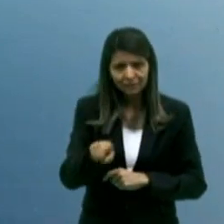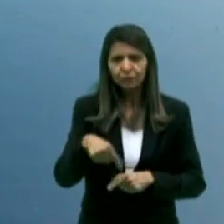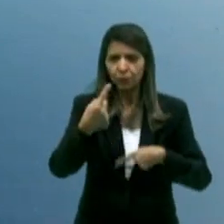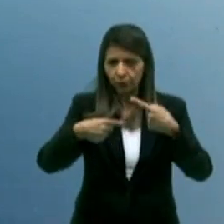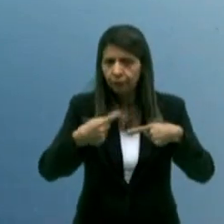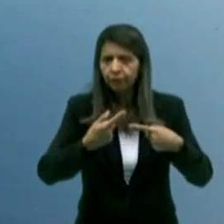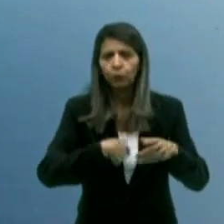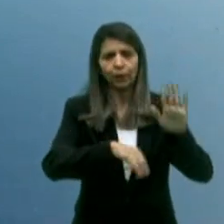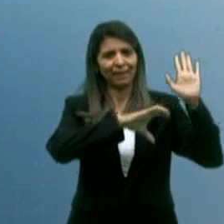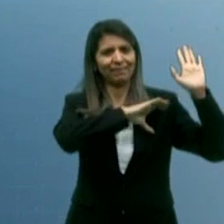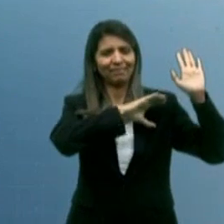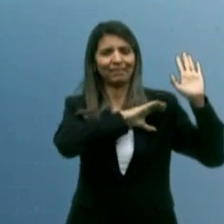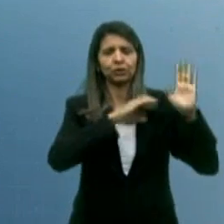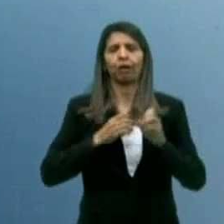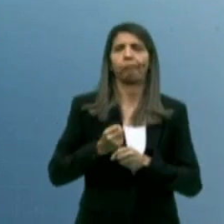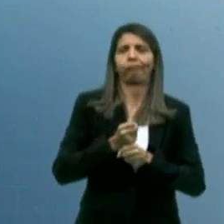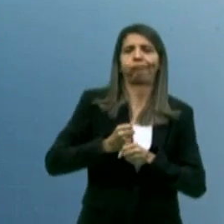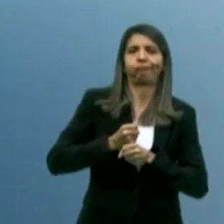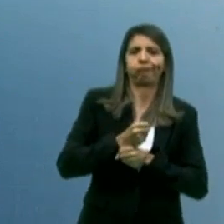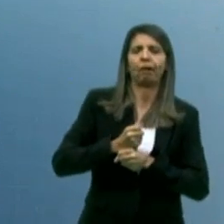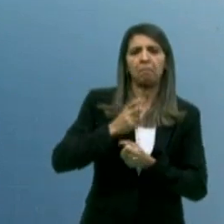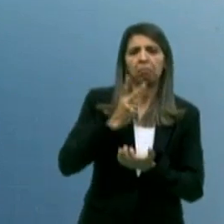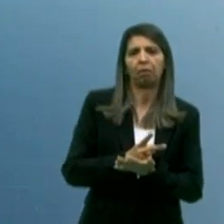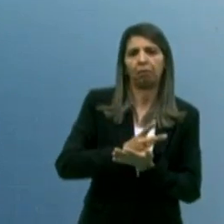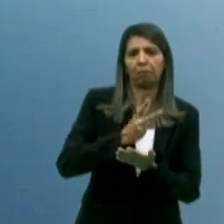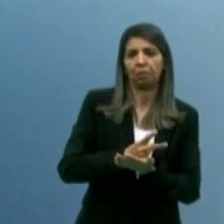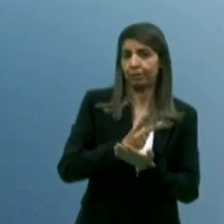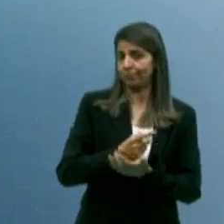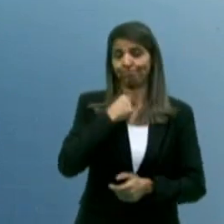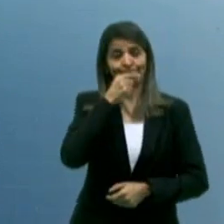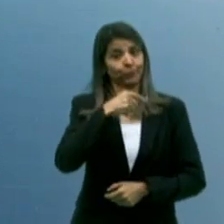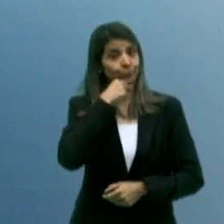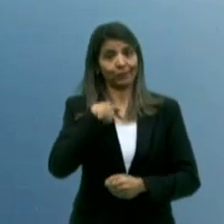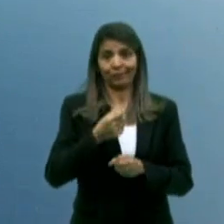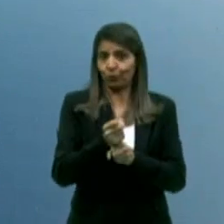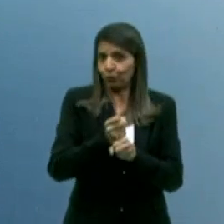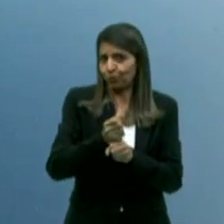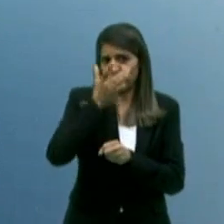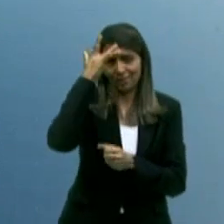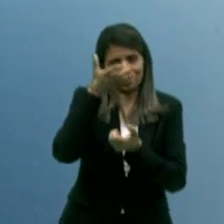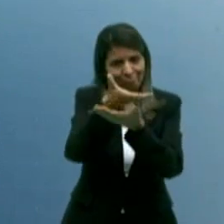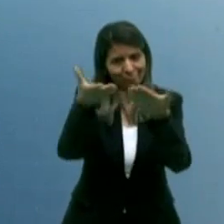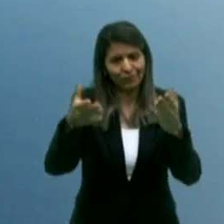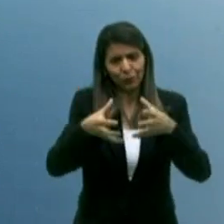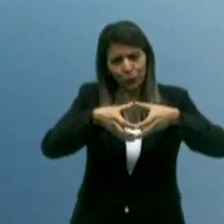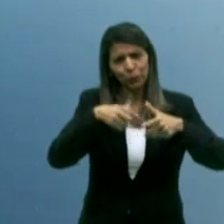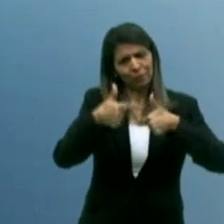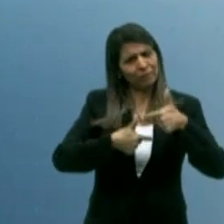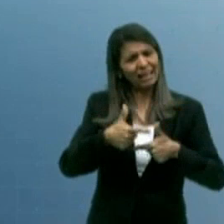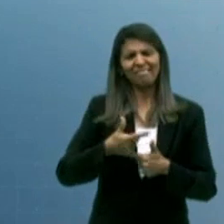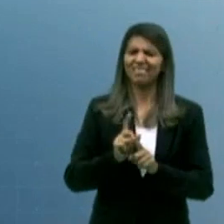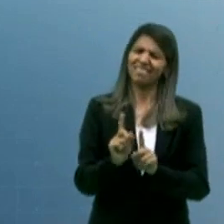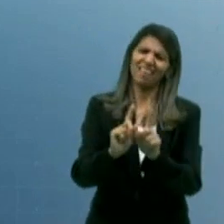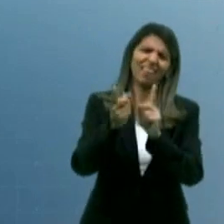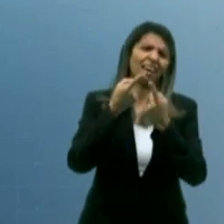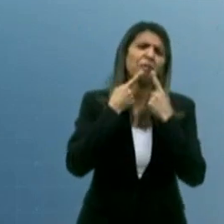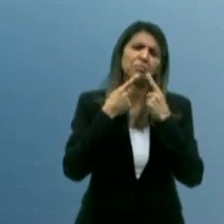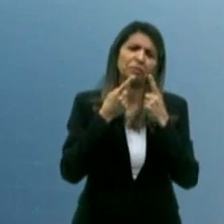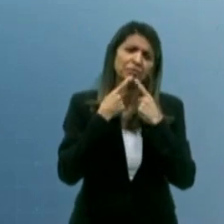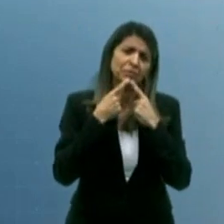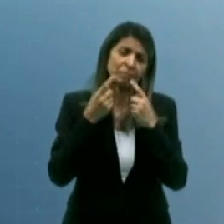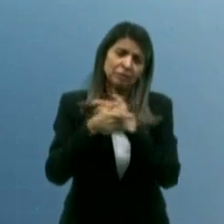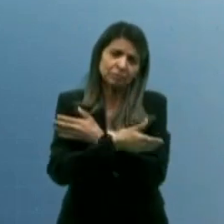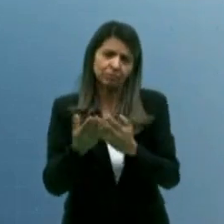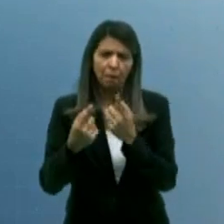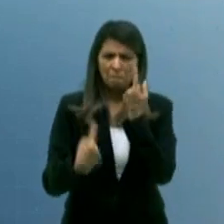candidatos de carteirinha, sabemos que não tem compromisso com o povo, não tem compromisso com a classe trabalhadora, tudo é falácia, eles se